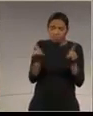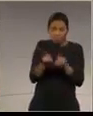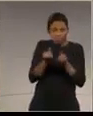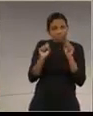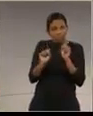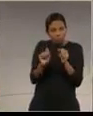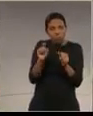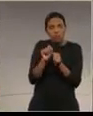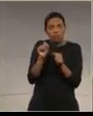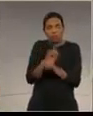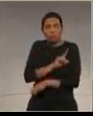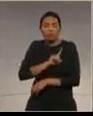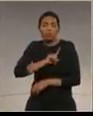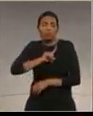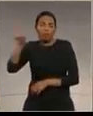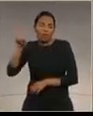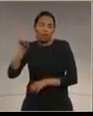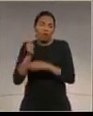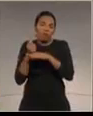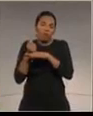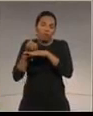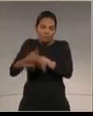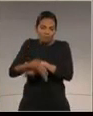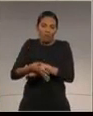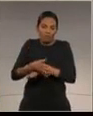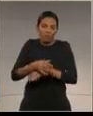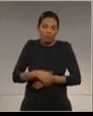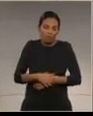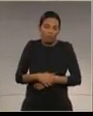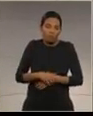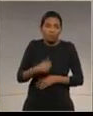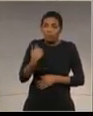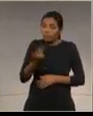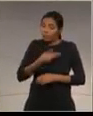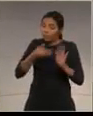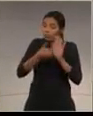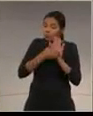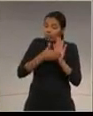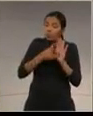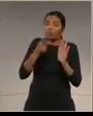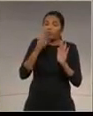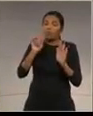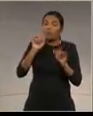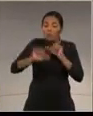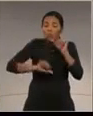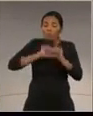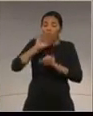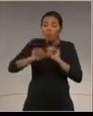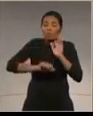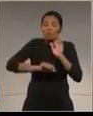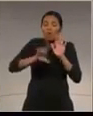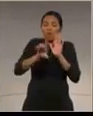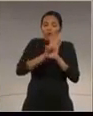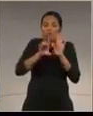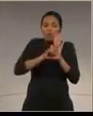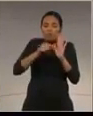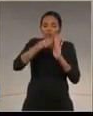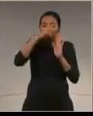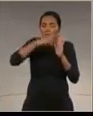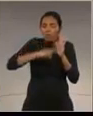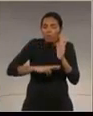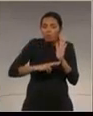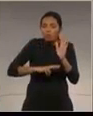com o Parque Nacional do Iguaçu. A nossa proposta legislativa propõe alteração da redação da lei vigente, alterando e